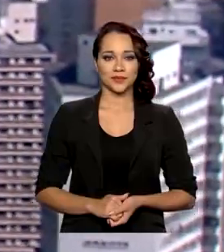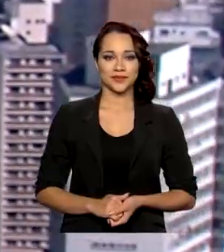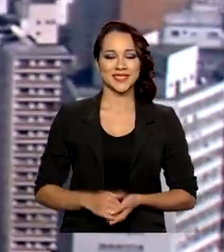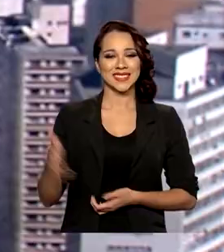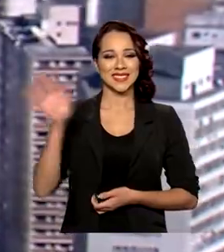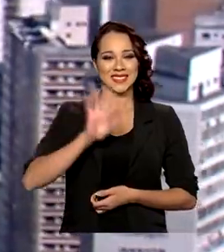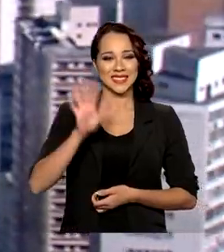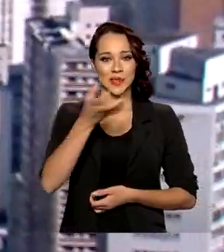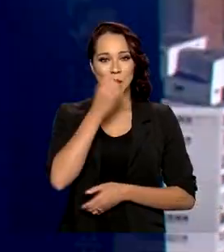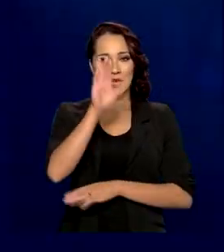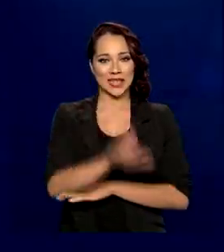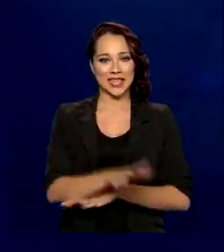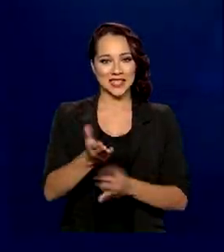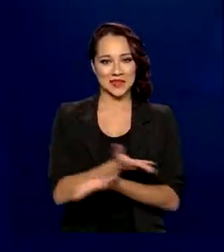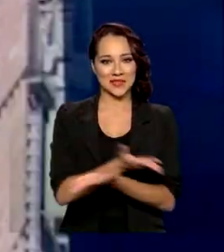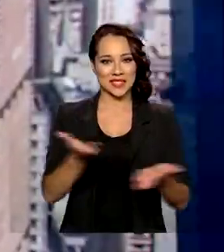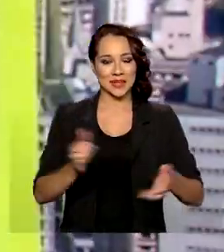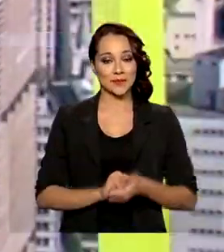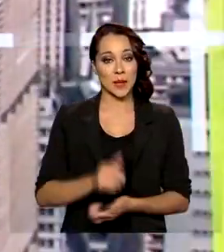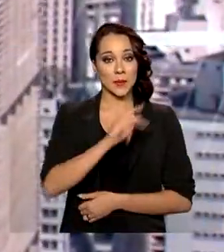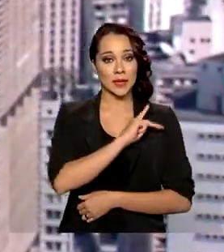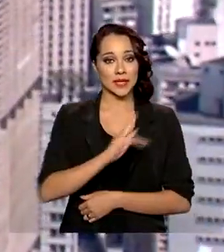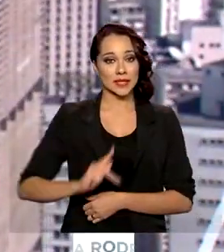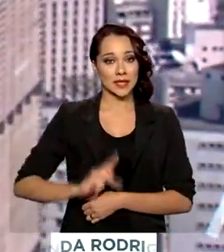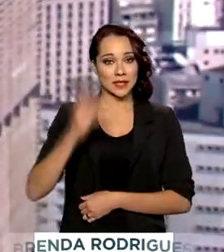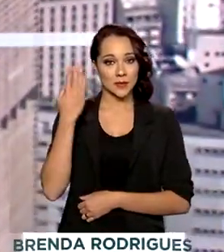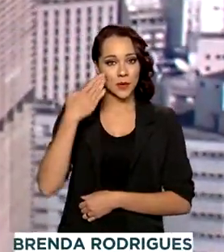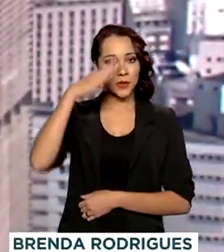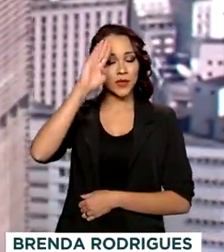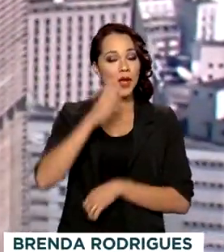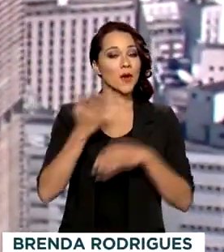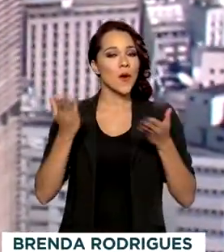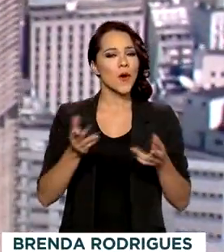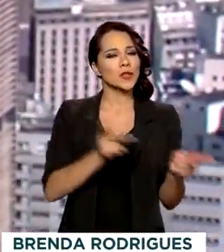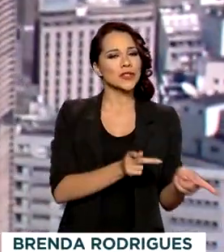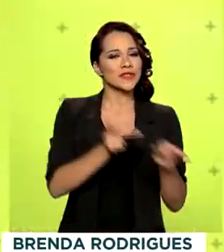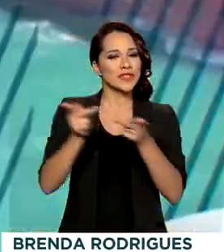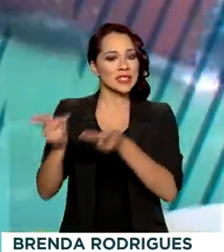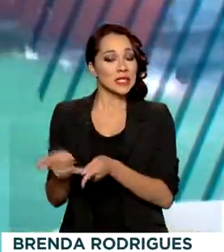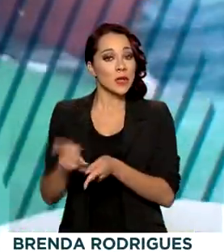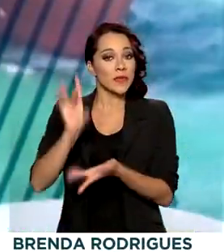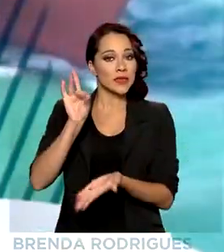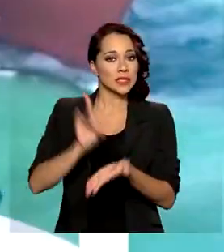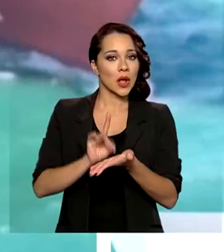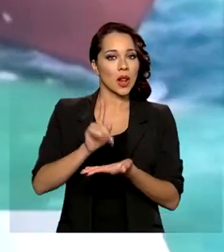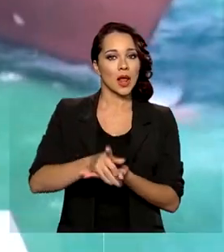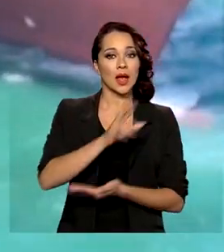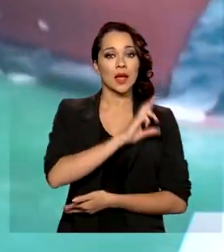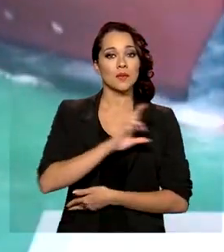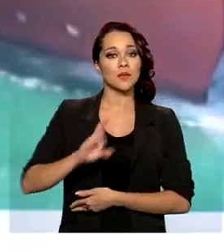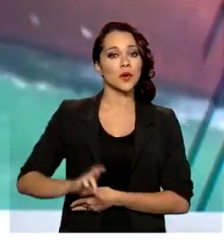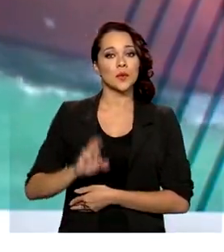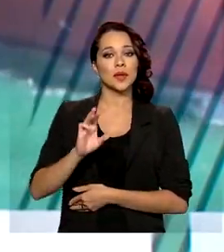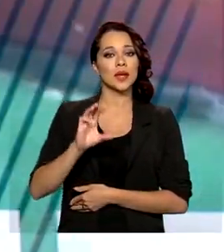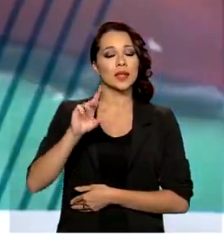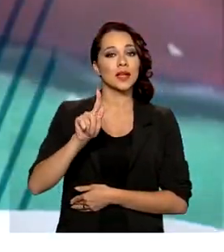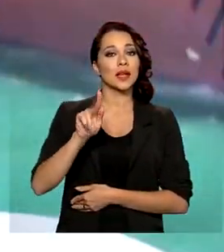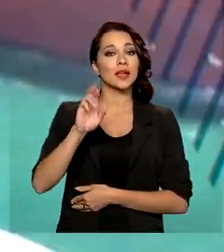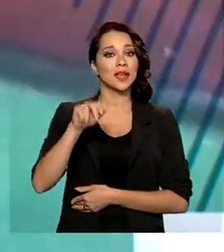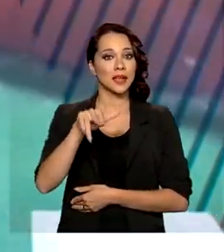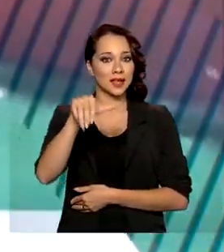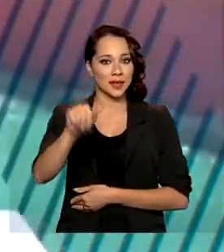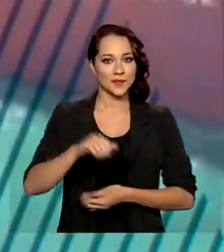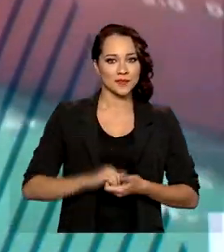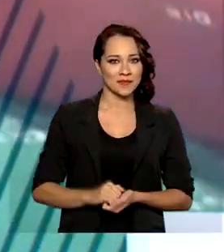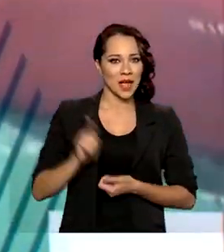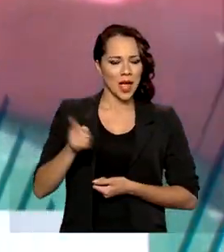Olá, boa tarde para você. O presidente Jair Bolsonaro faz hoje uma visita oficial à República Cooperativa da Guiana.